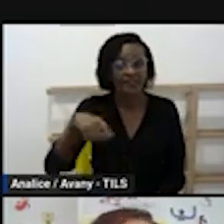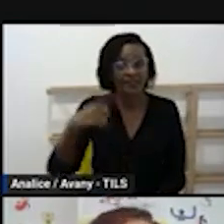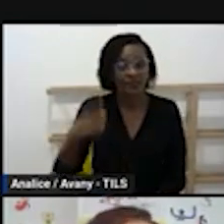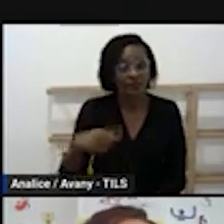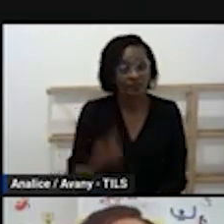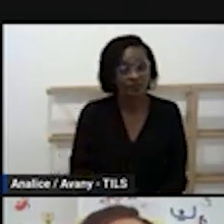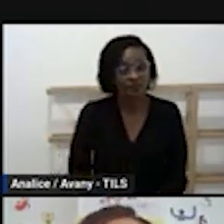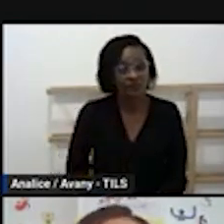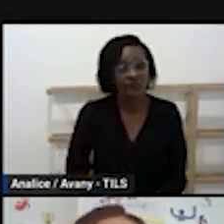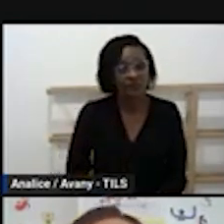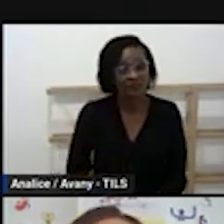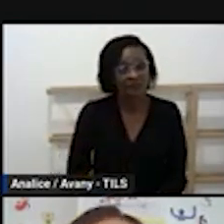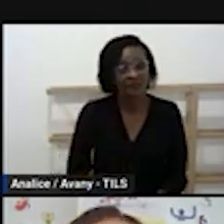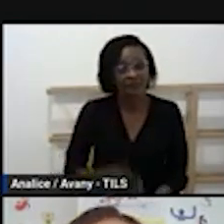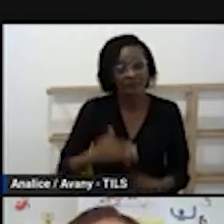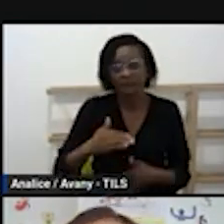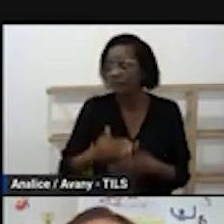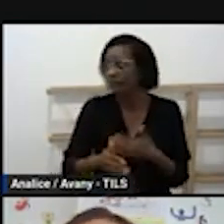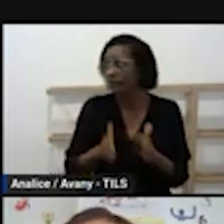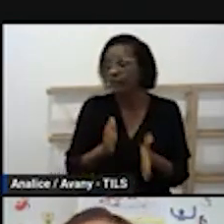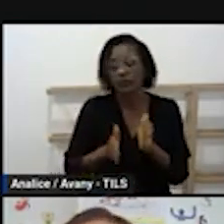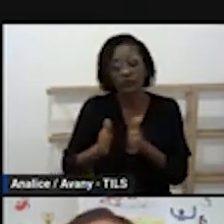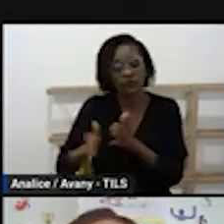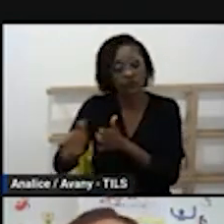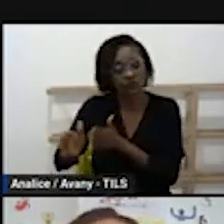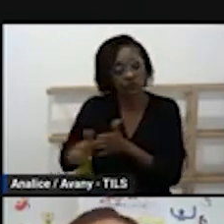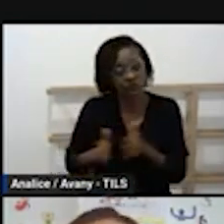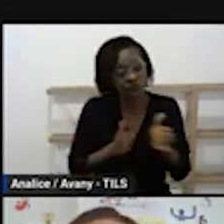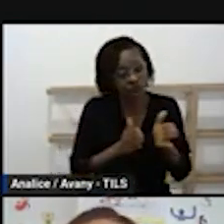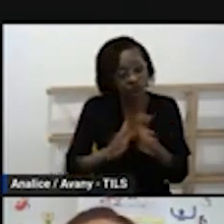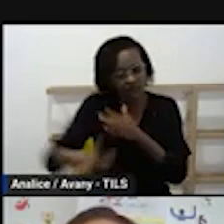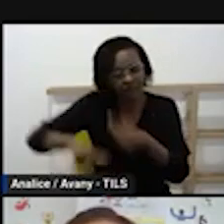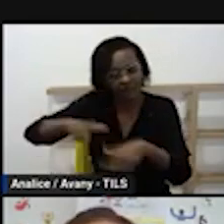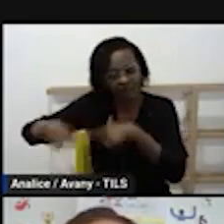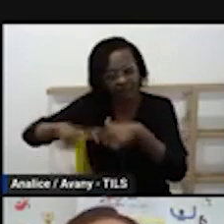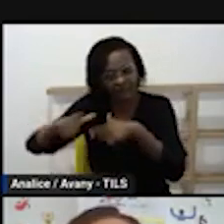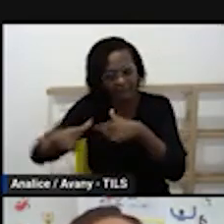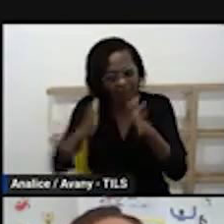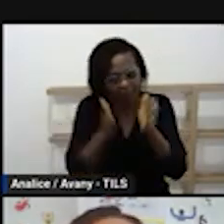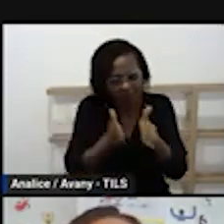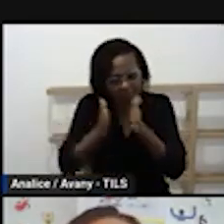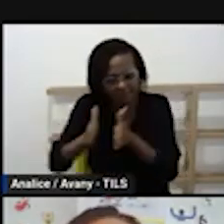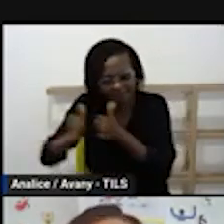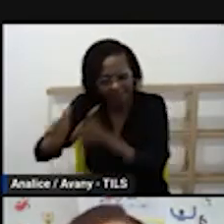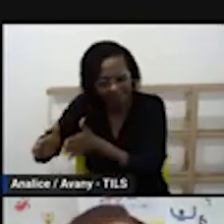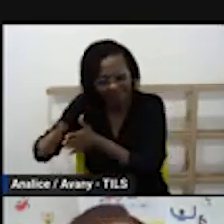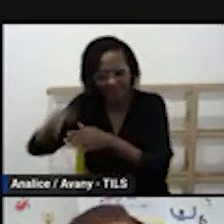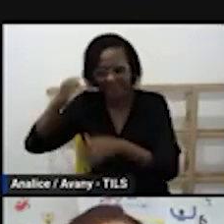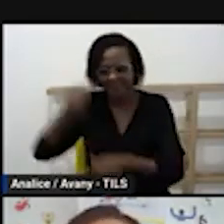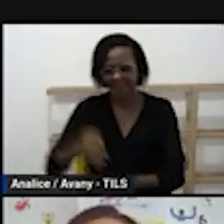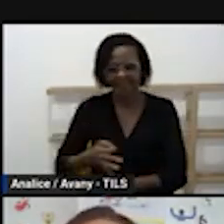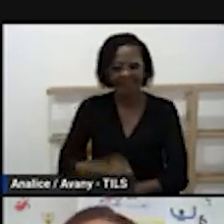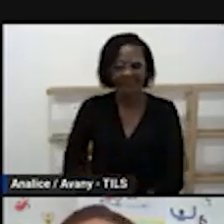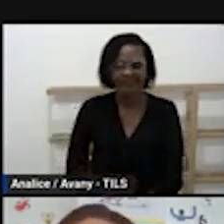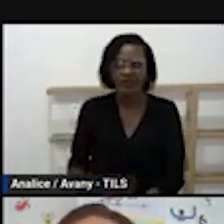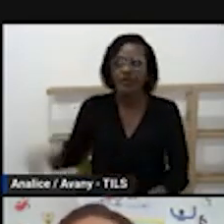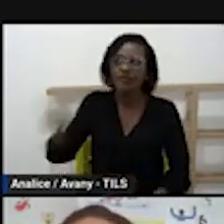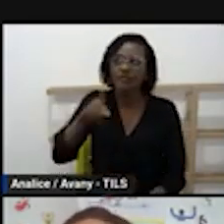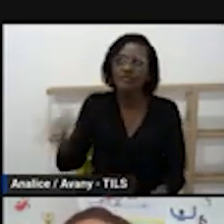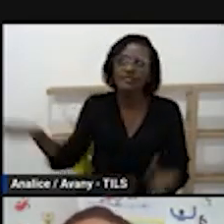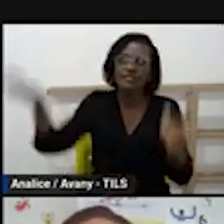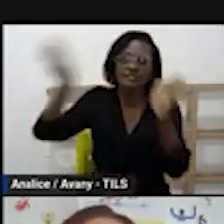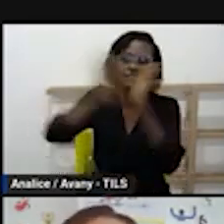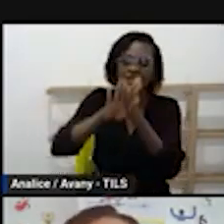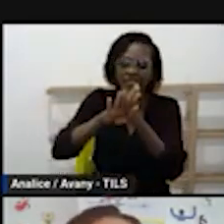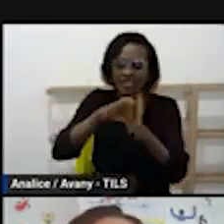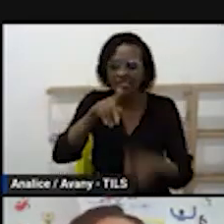organização, então, organiza todo um trabalho. O trabalho, ele fica organizado, então, o professor, ele já chega na escola e na sala de aula